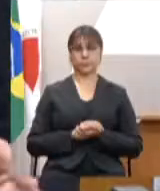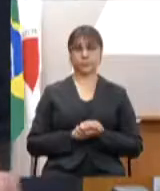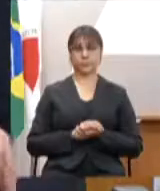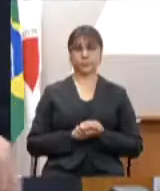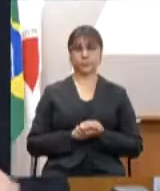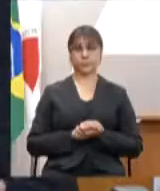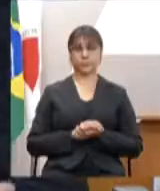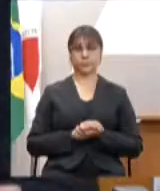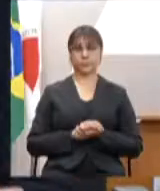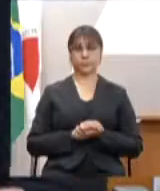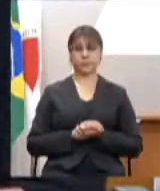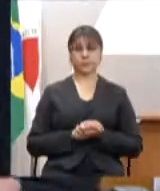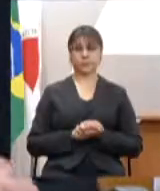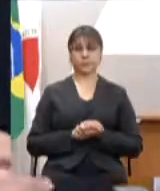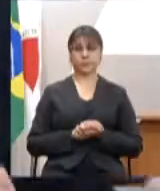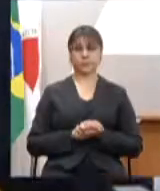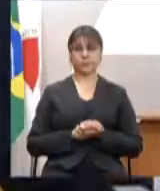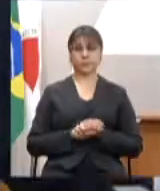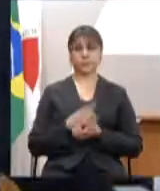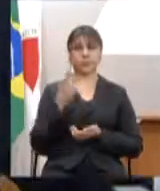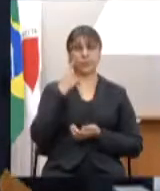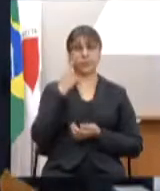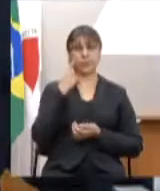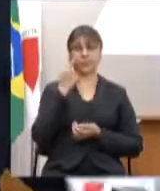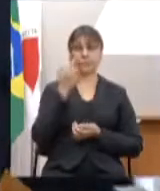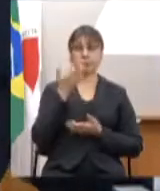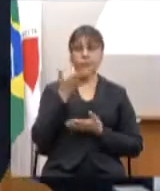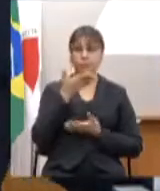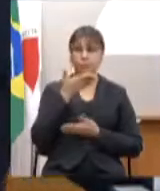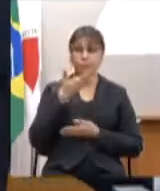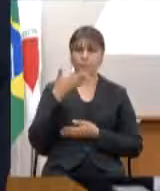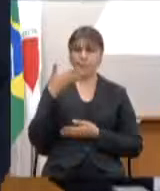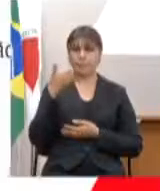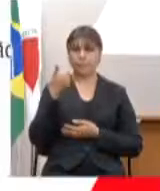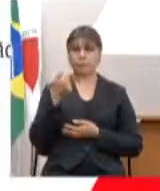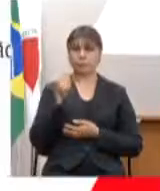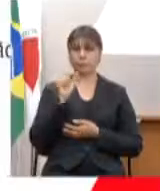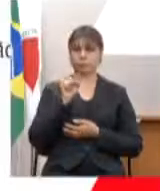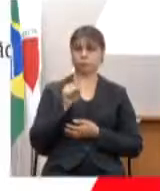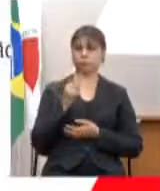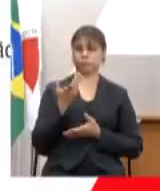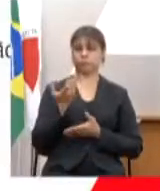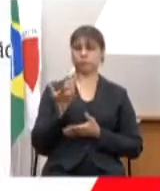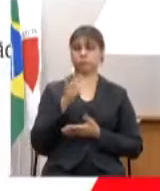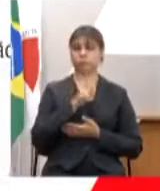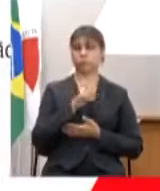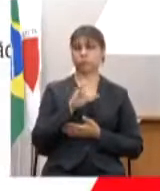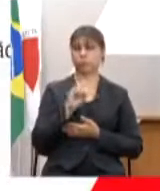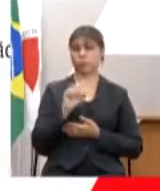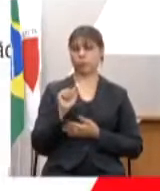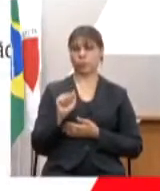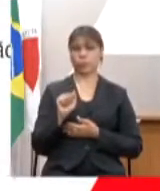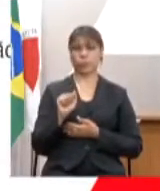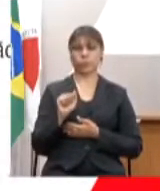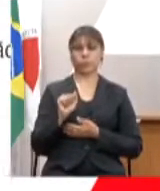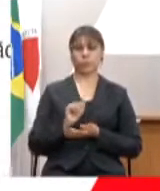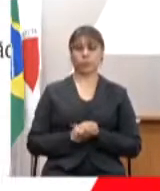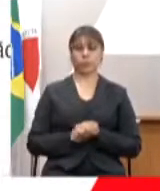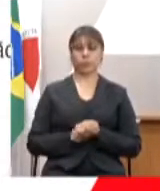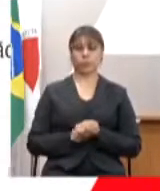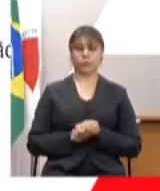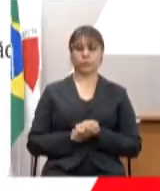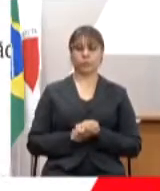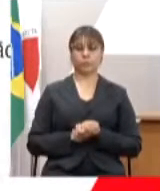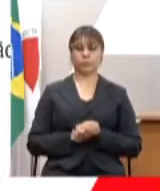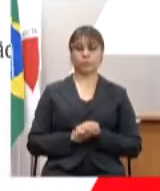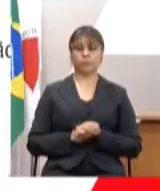Essa melhora refletida na LOW está relacionada